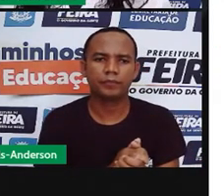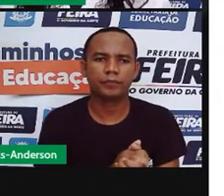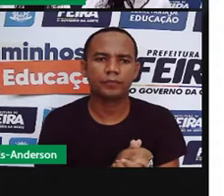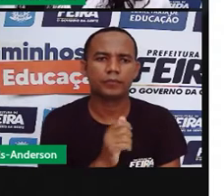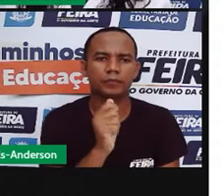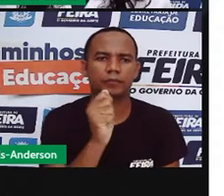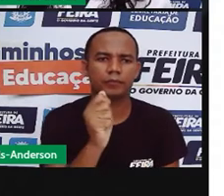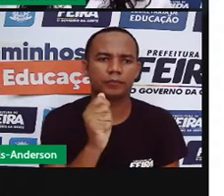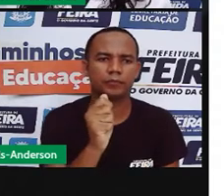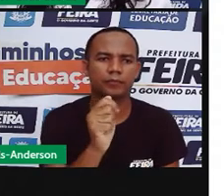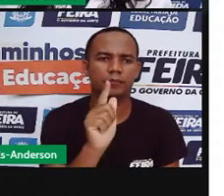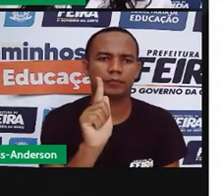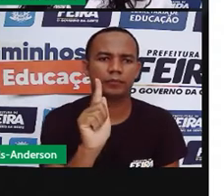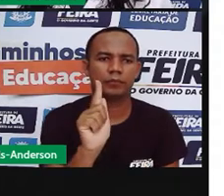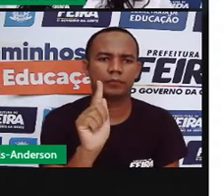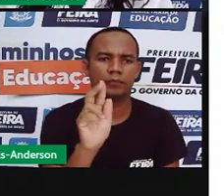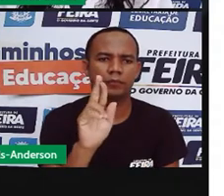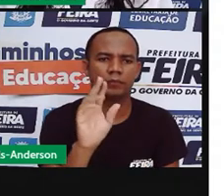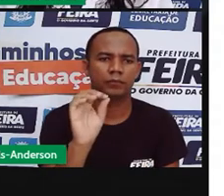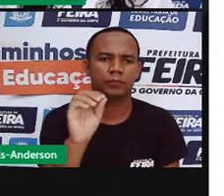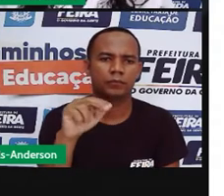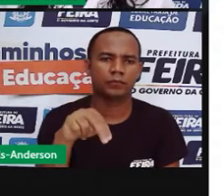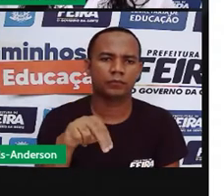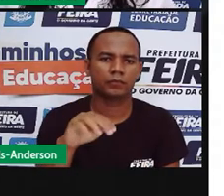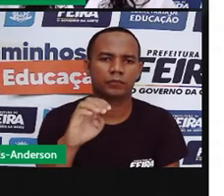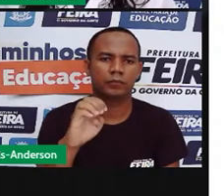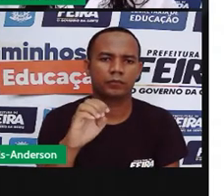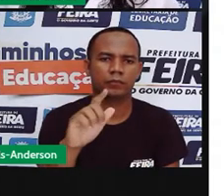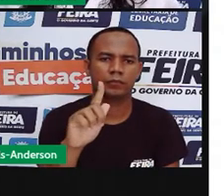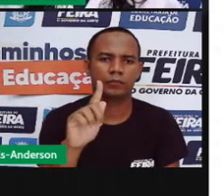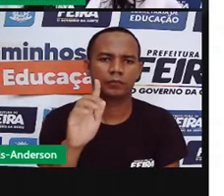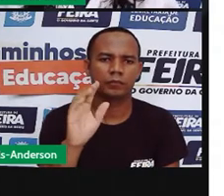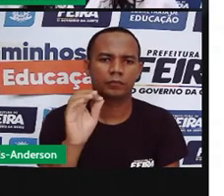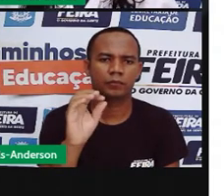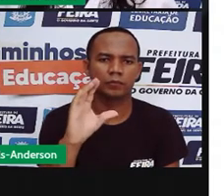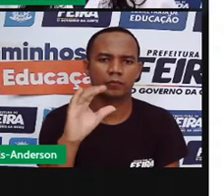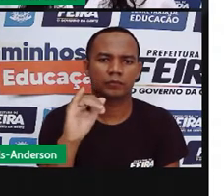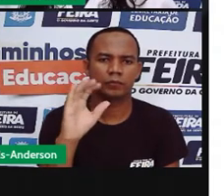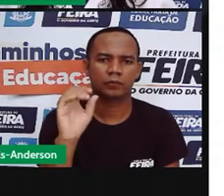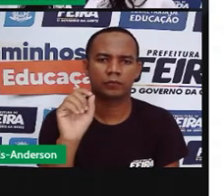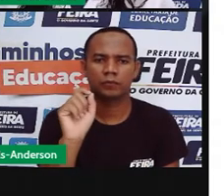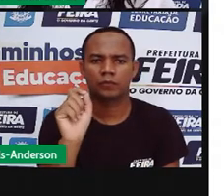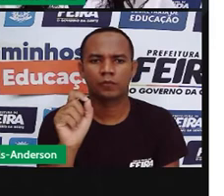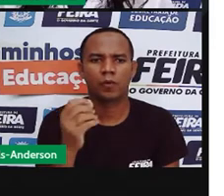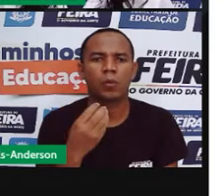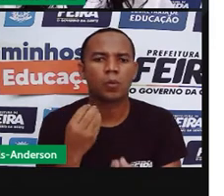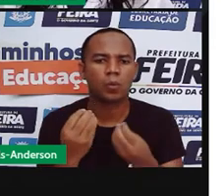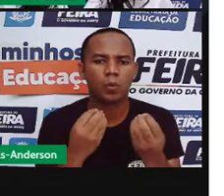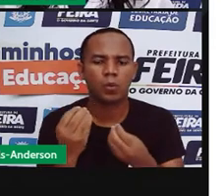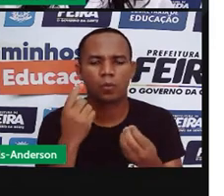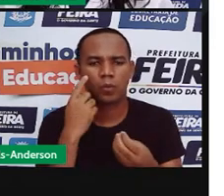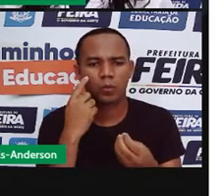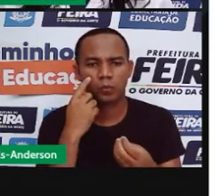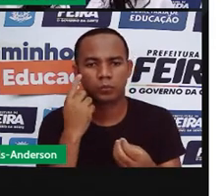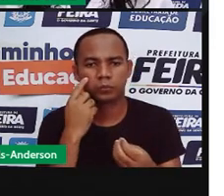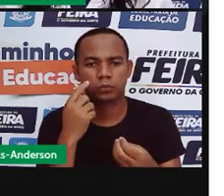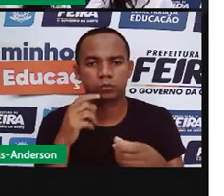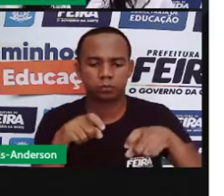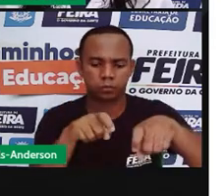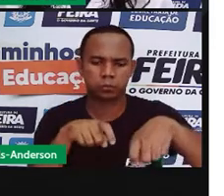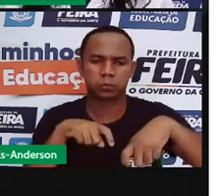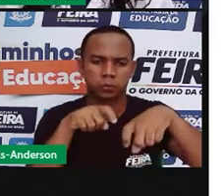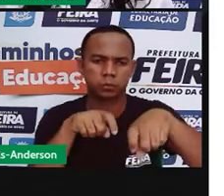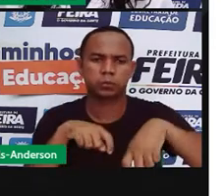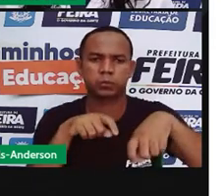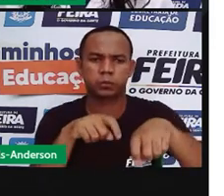comercial. É feito em grandes extensões de terra e a sua produção é